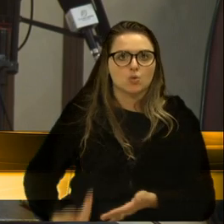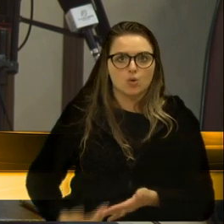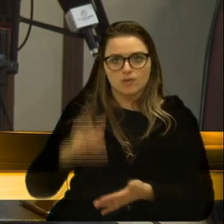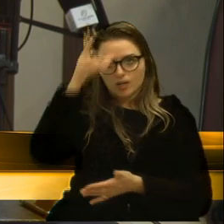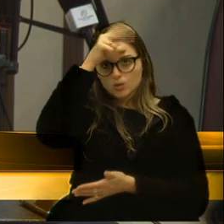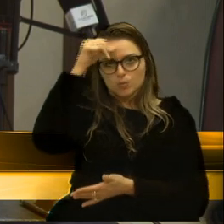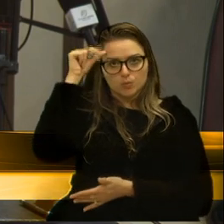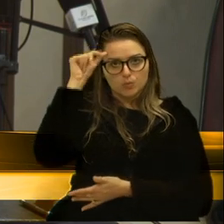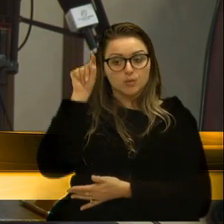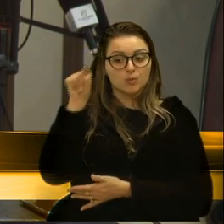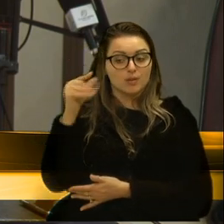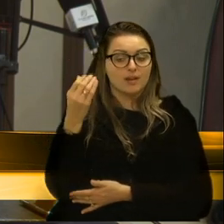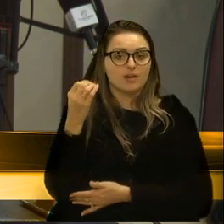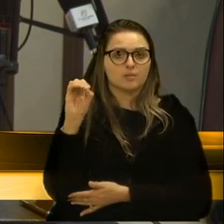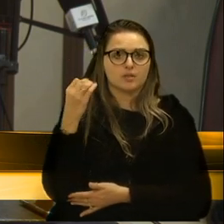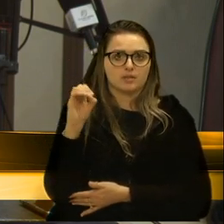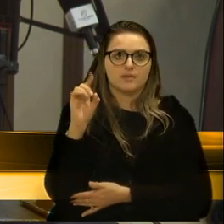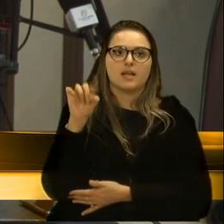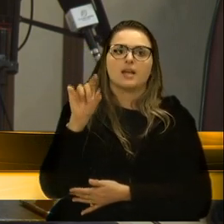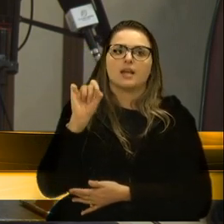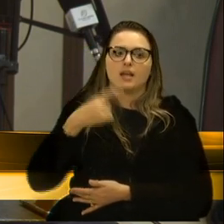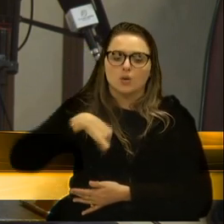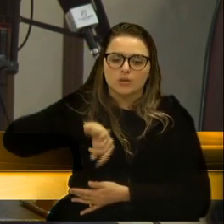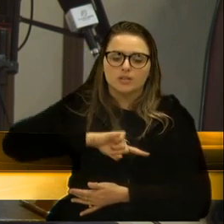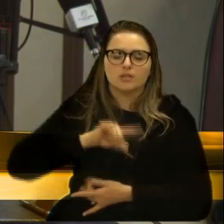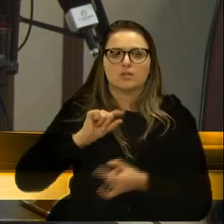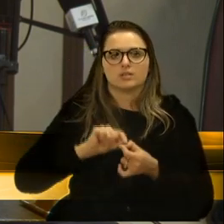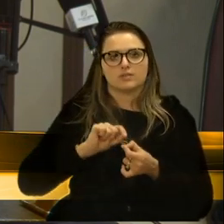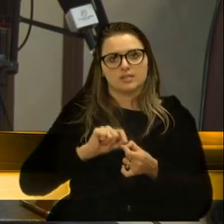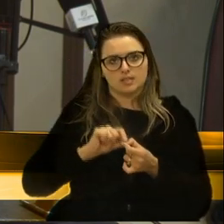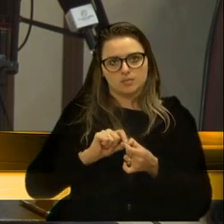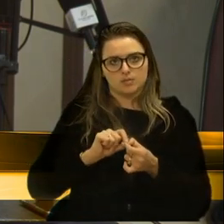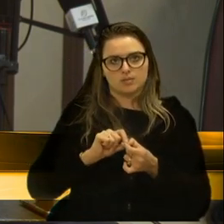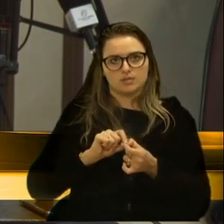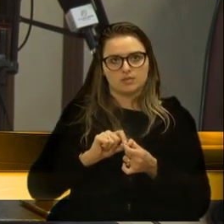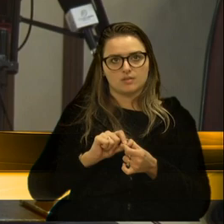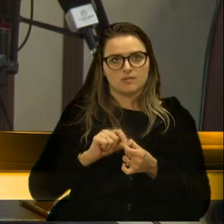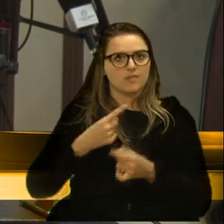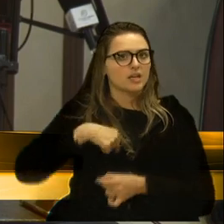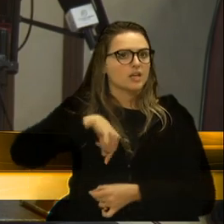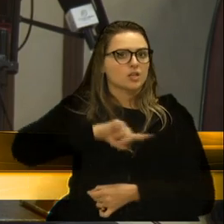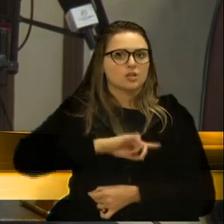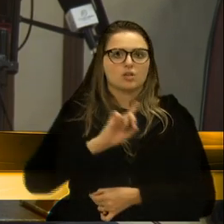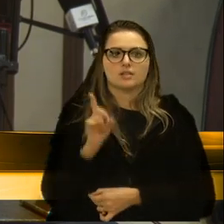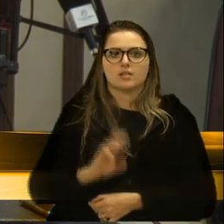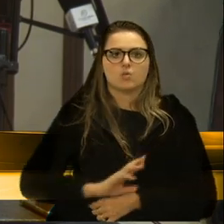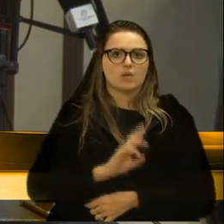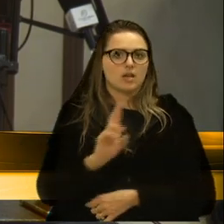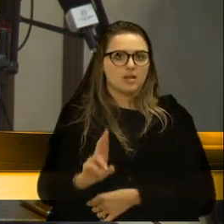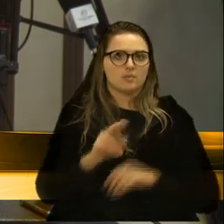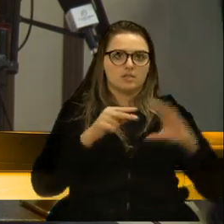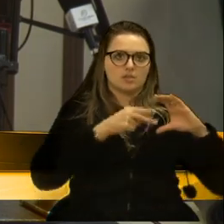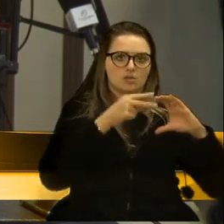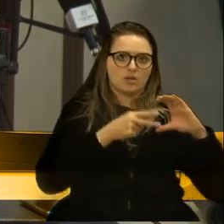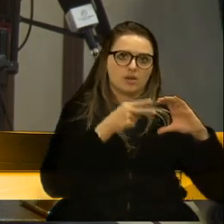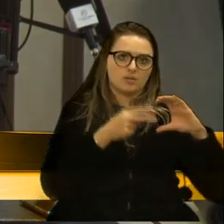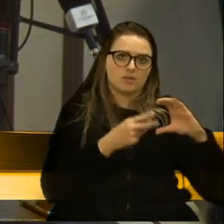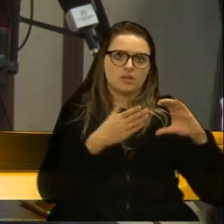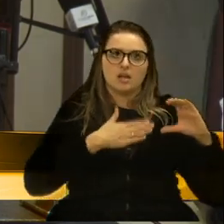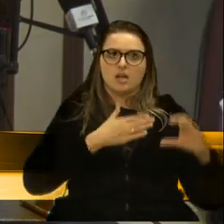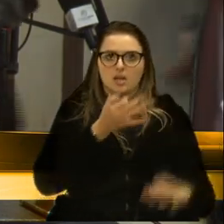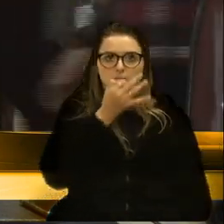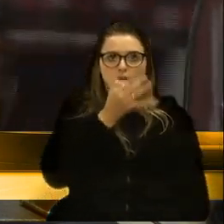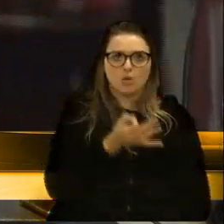Porto Alegre. E foi isso que nós fizemos. Ninguém foi lá representar a casa. Minha opinião, inclusive,